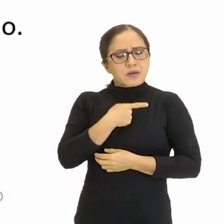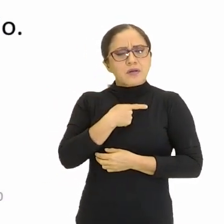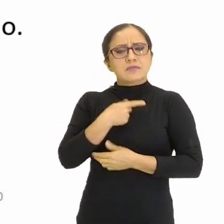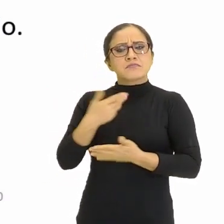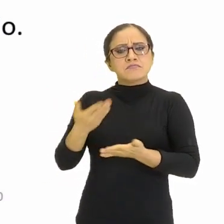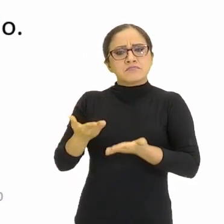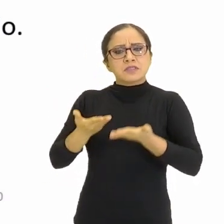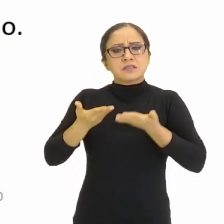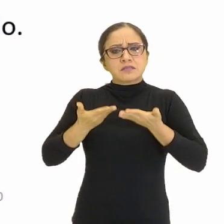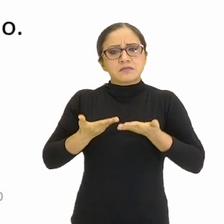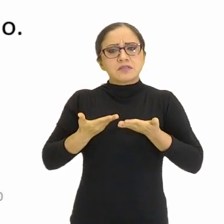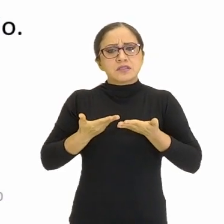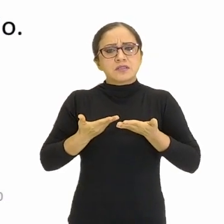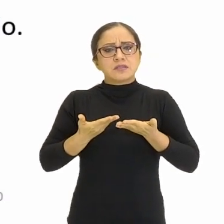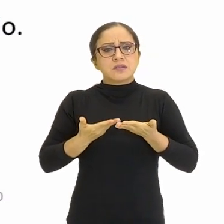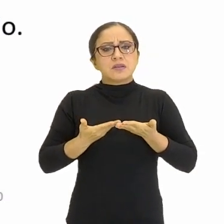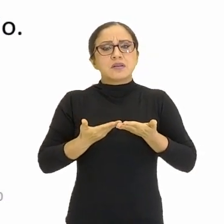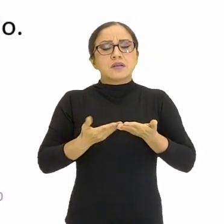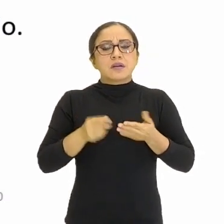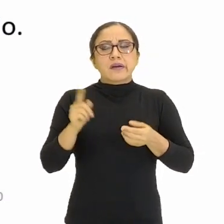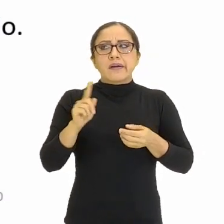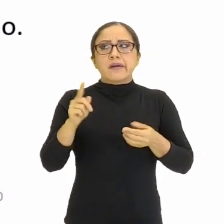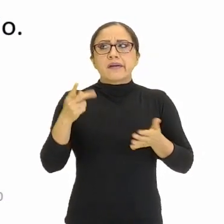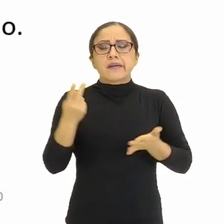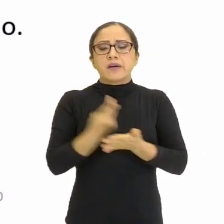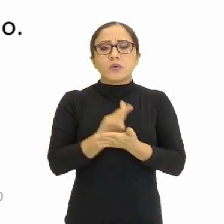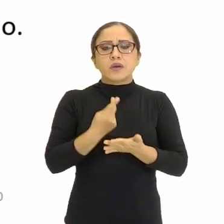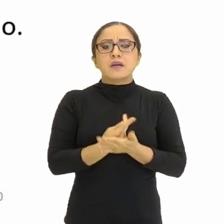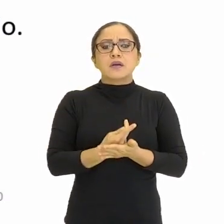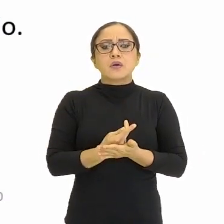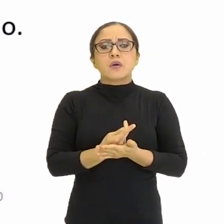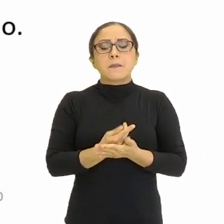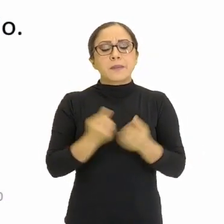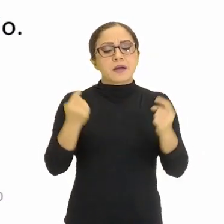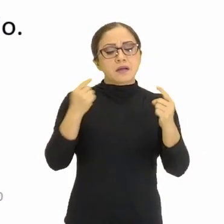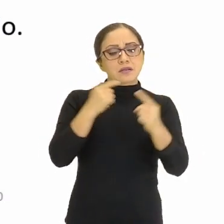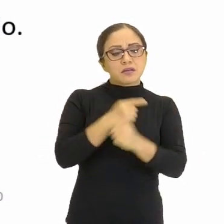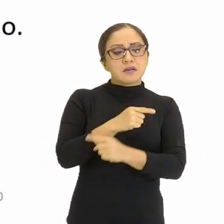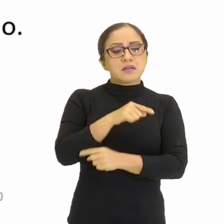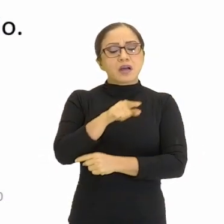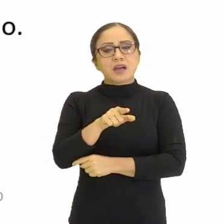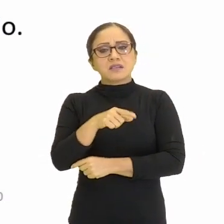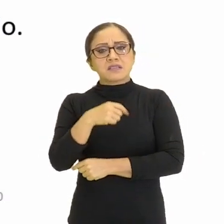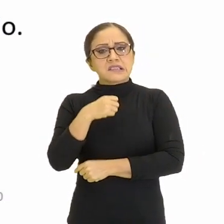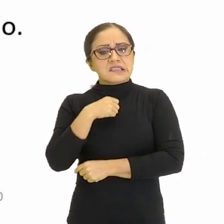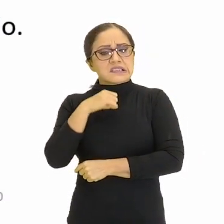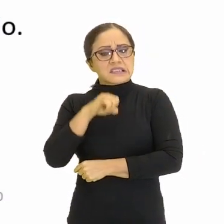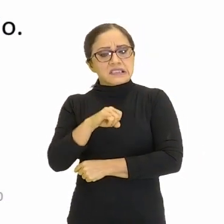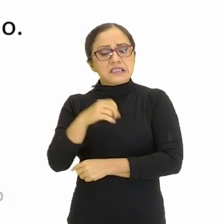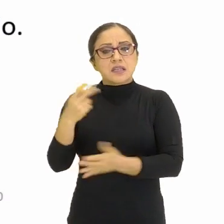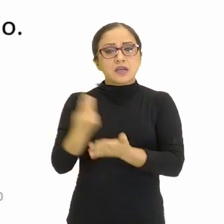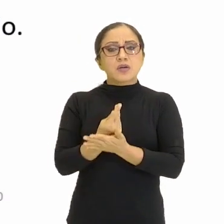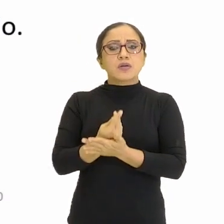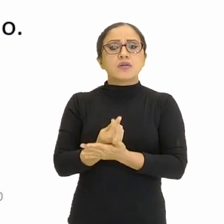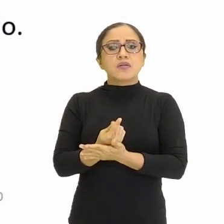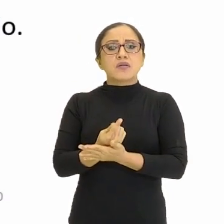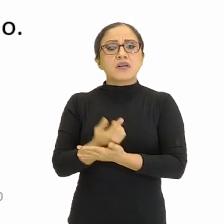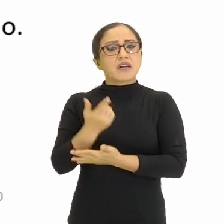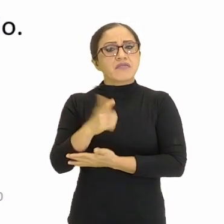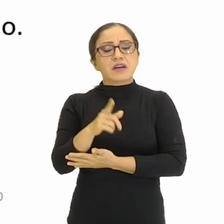erro, seria uma contradição. Não erro no sentido que a gente tá habituado ouvir. Tu erraste, refaça. Não é por aí, tá?